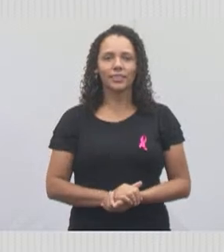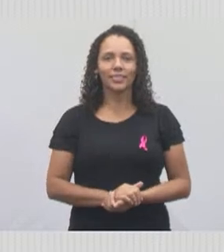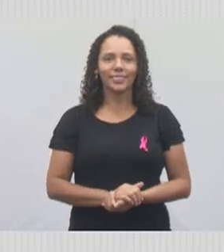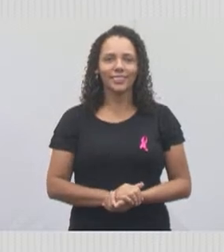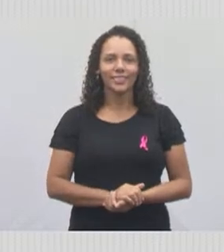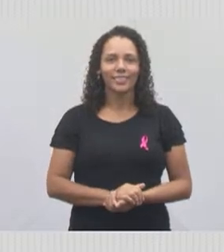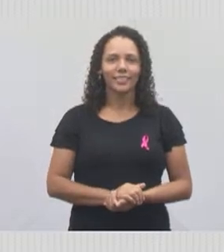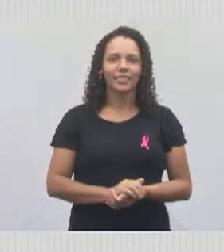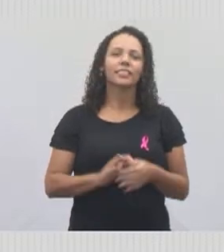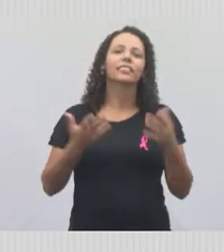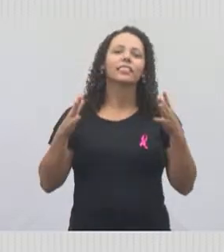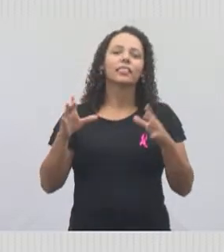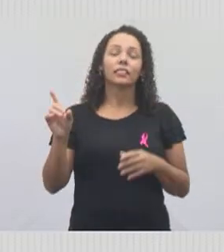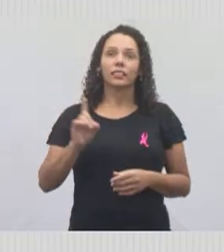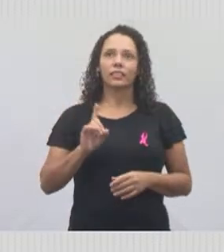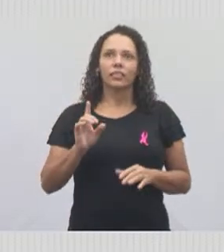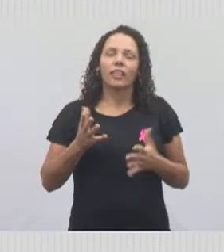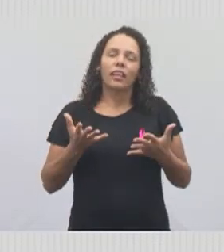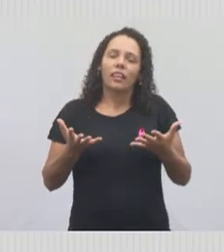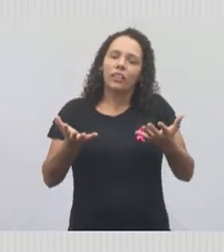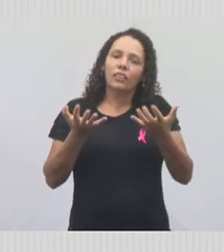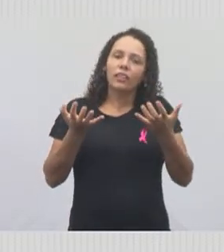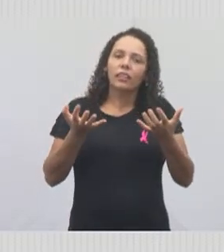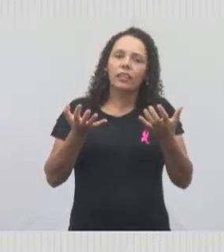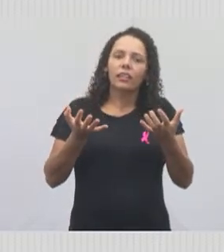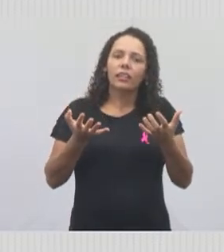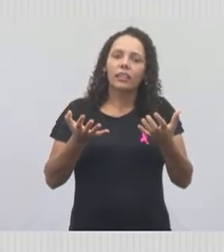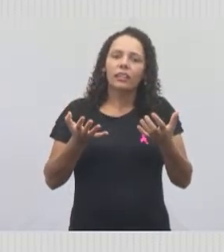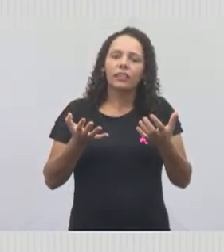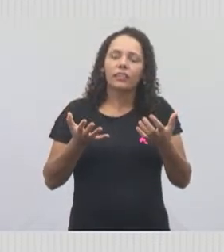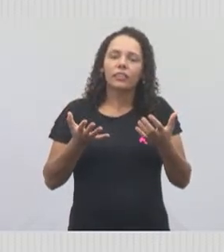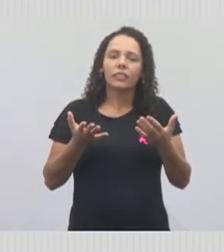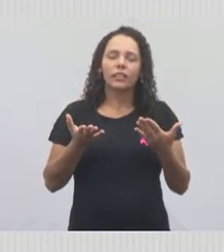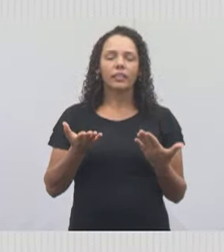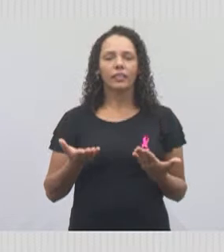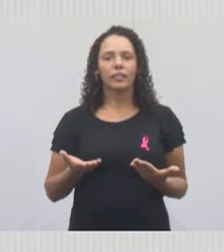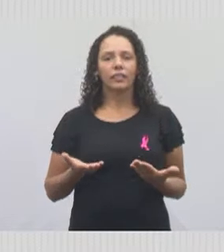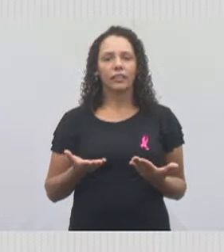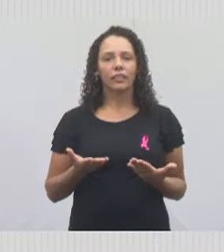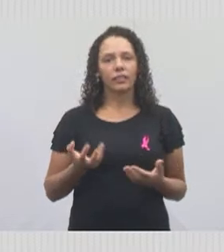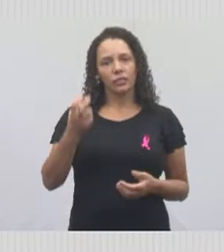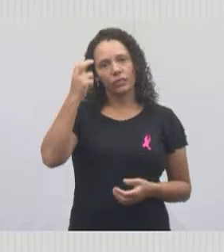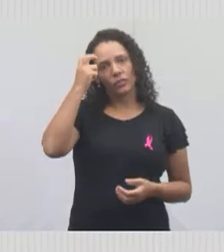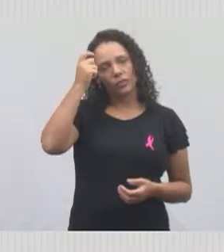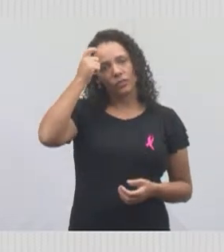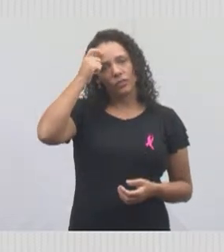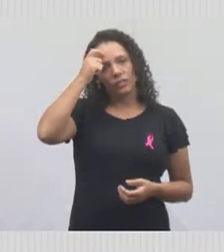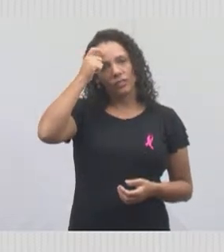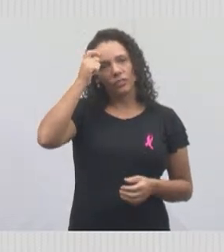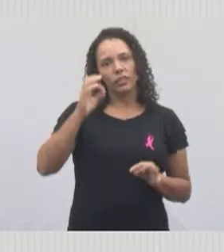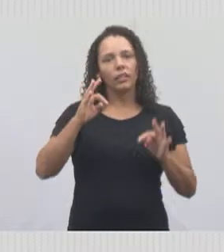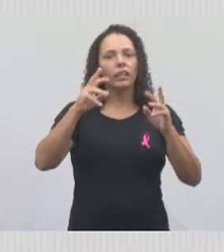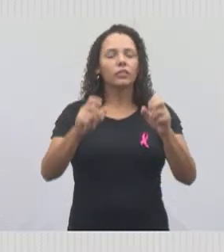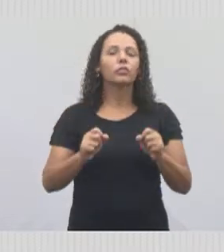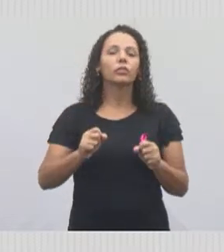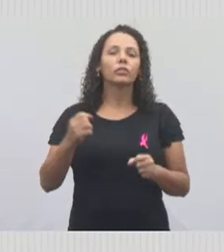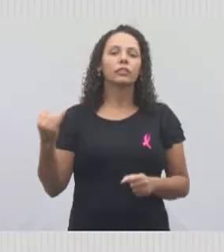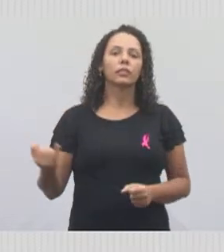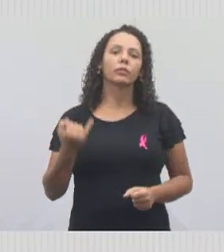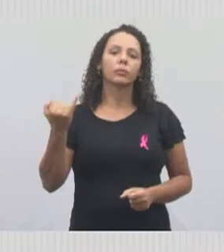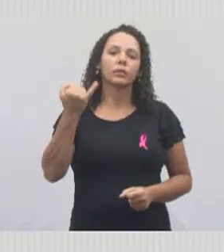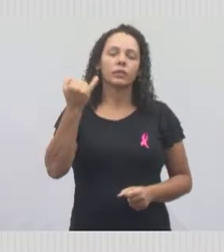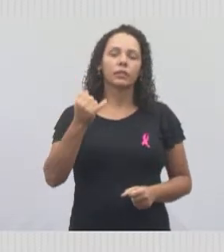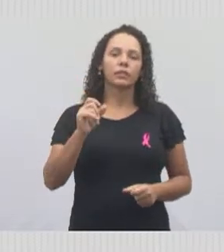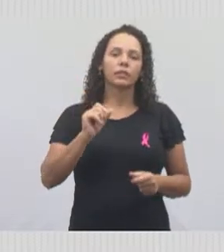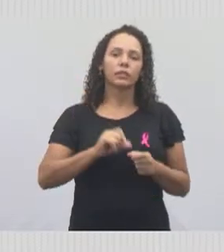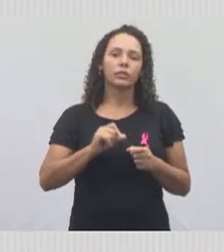parabenizo não, eu quero aqui colocar para vocês, conscientizar a todos vocês a importância de fazer